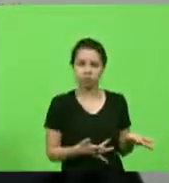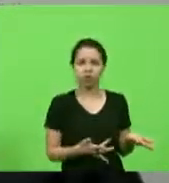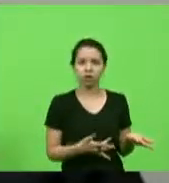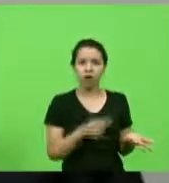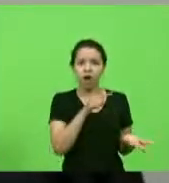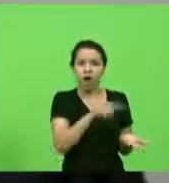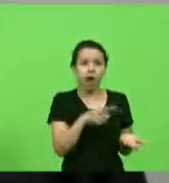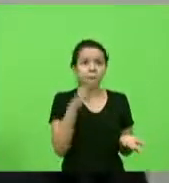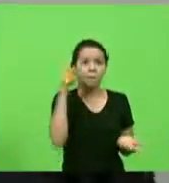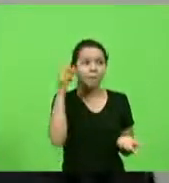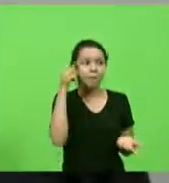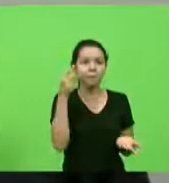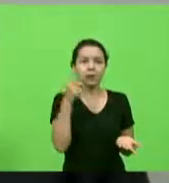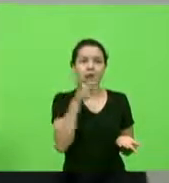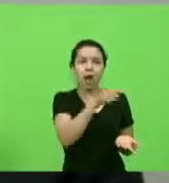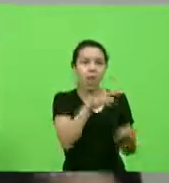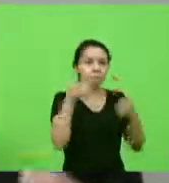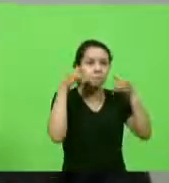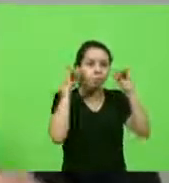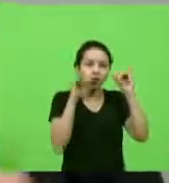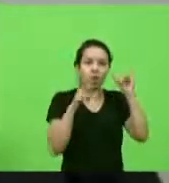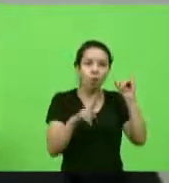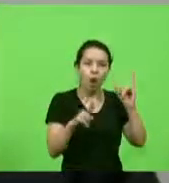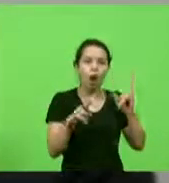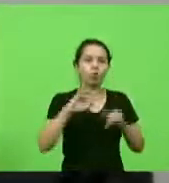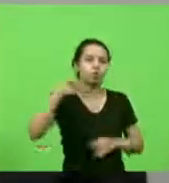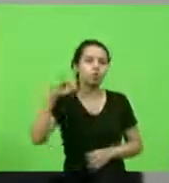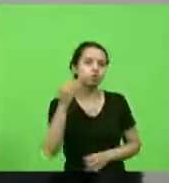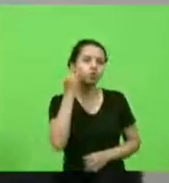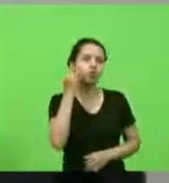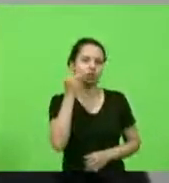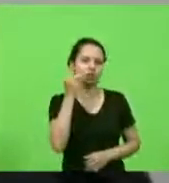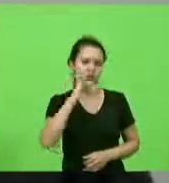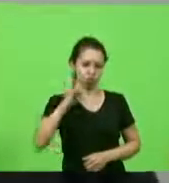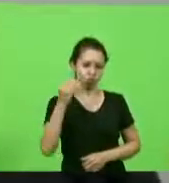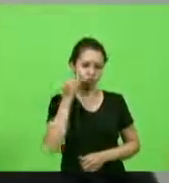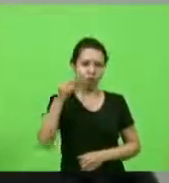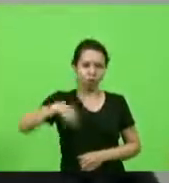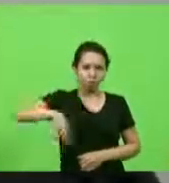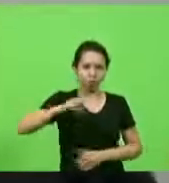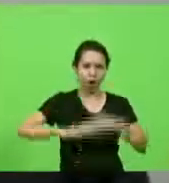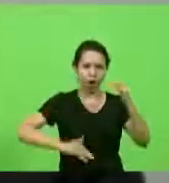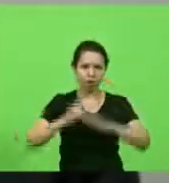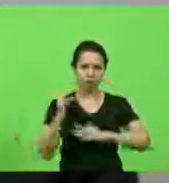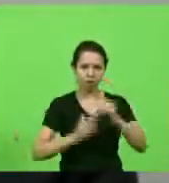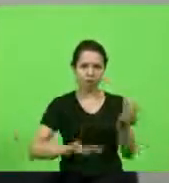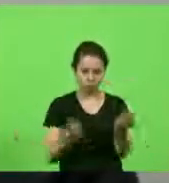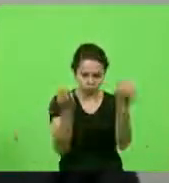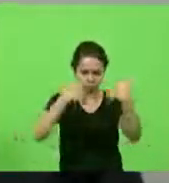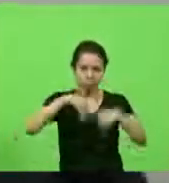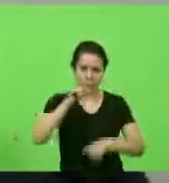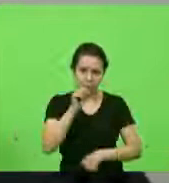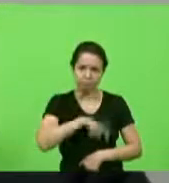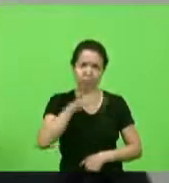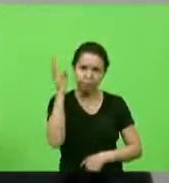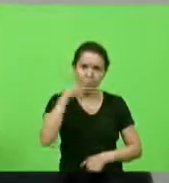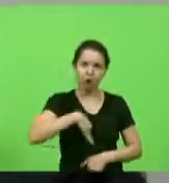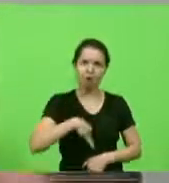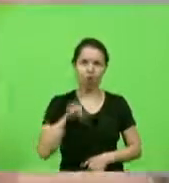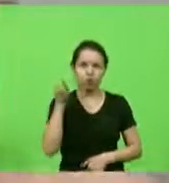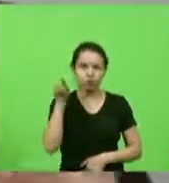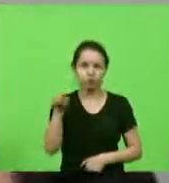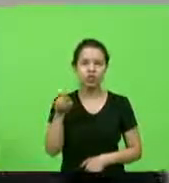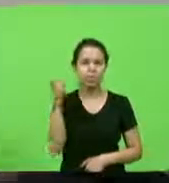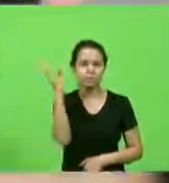boi como se fosse Judas Judas é a nossa ação a corporificação do mal então quando a pessoa faz uma ação negativa